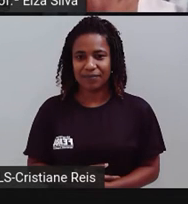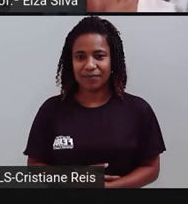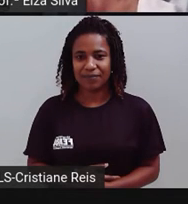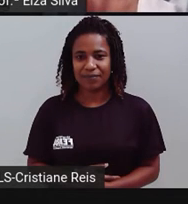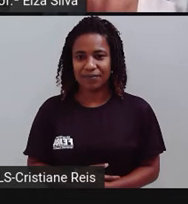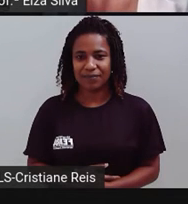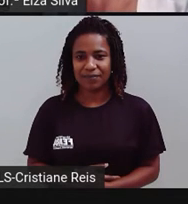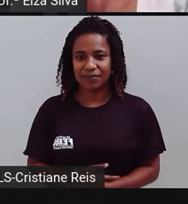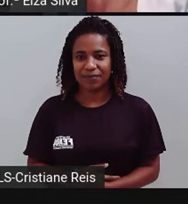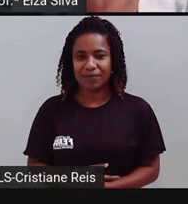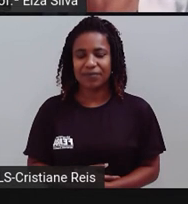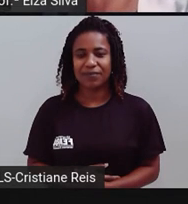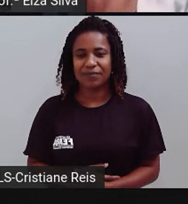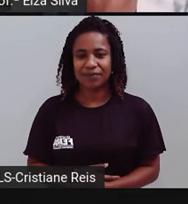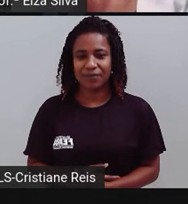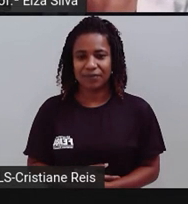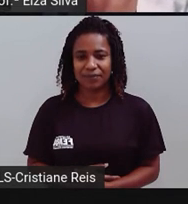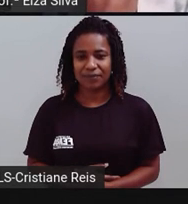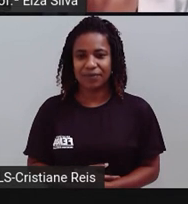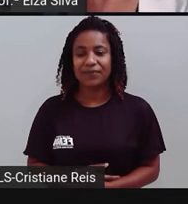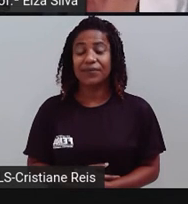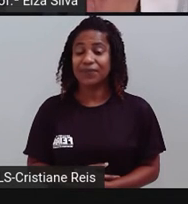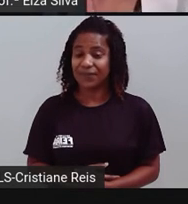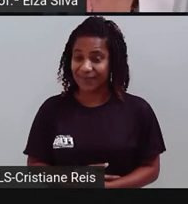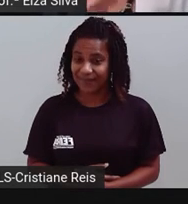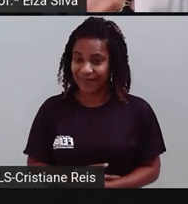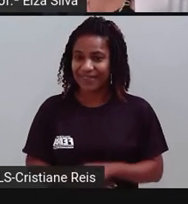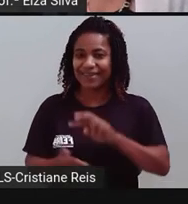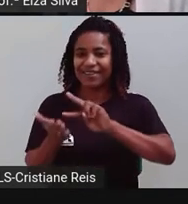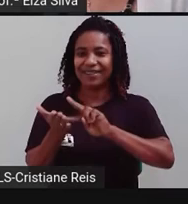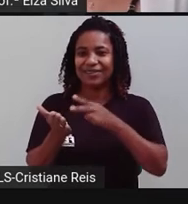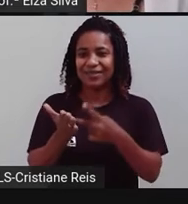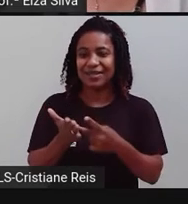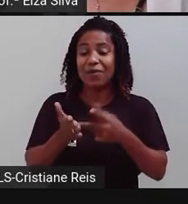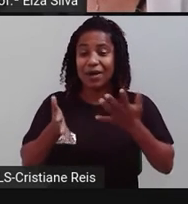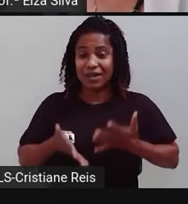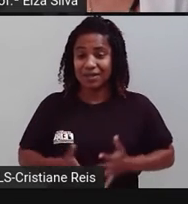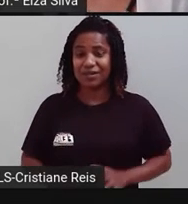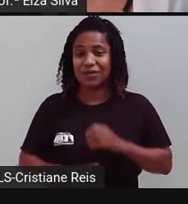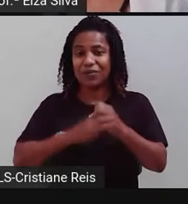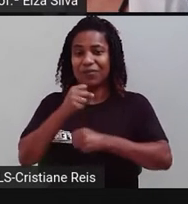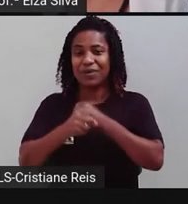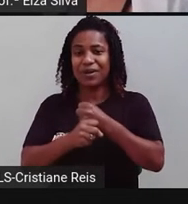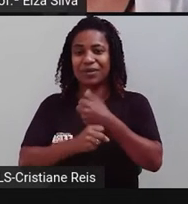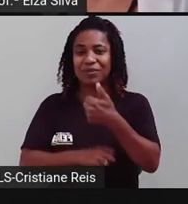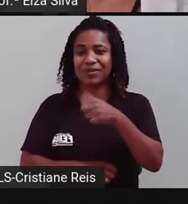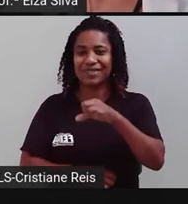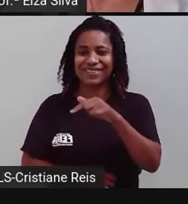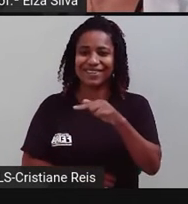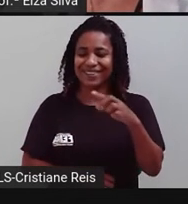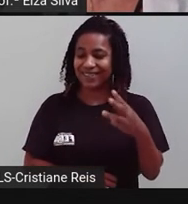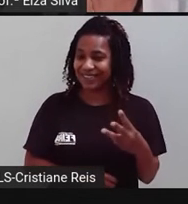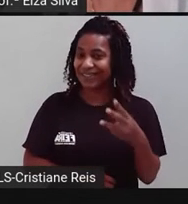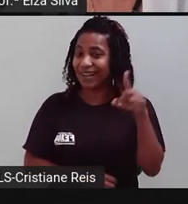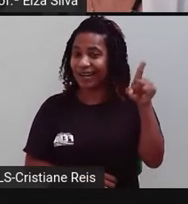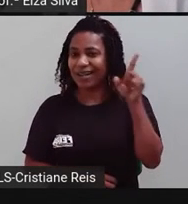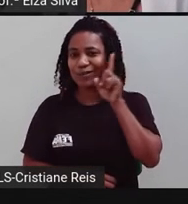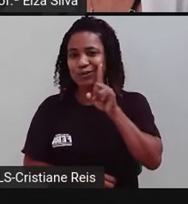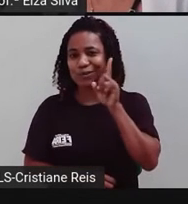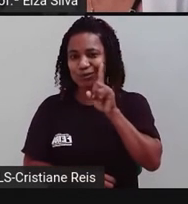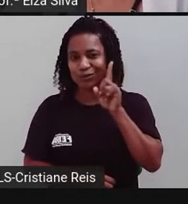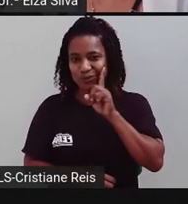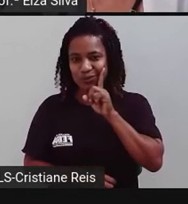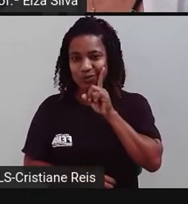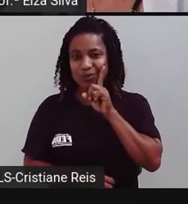e entrepreneur. Então, ele nasceu em 1973 na Virginia, nos Estados Unidos. Ele